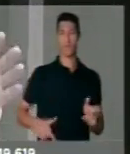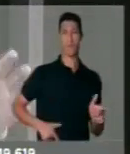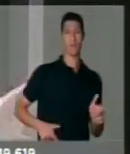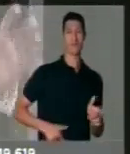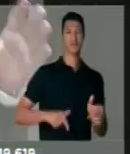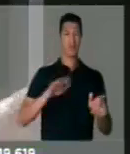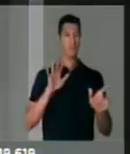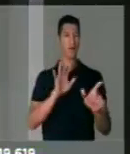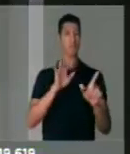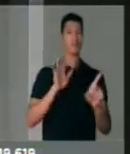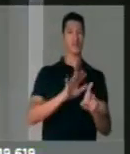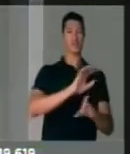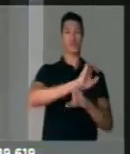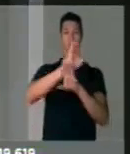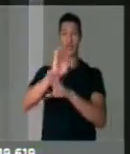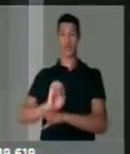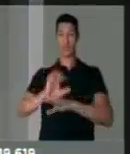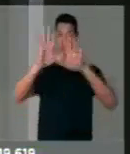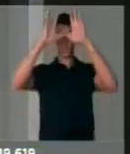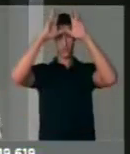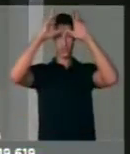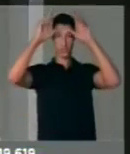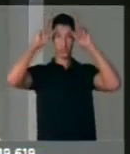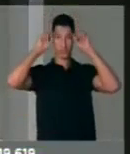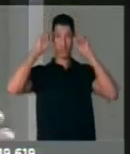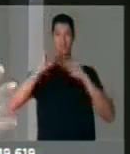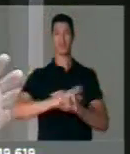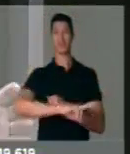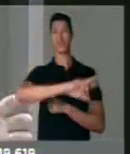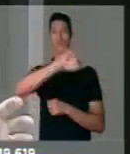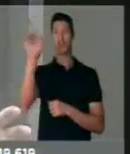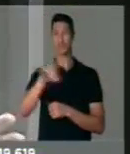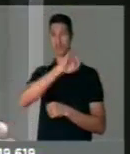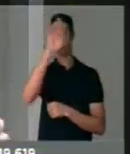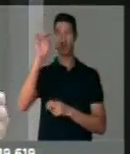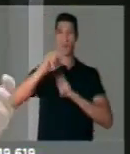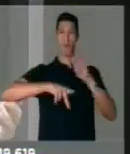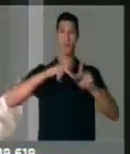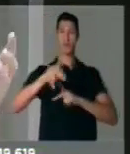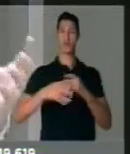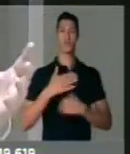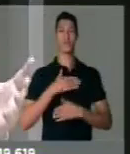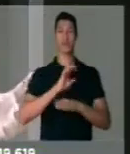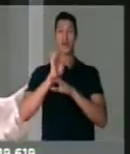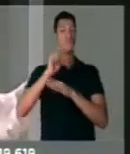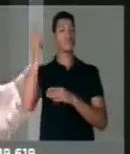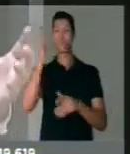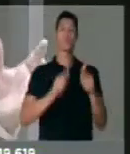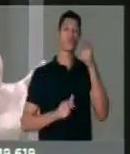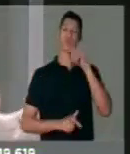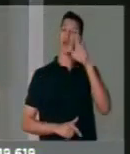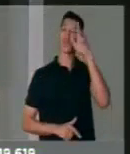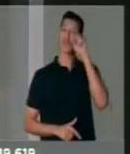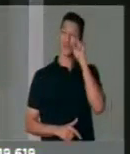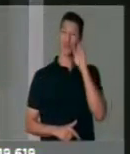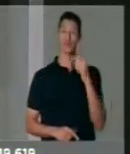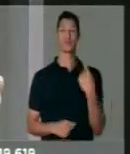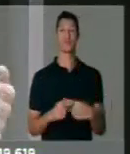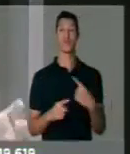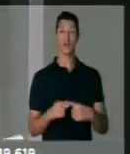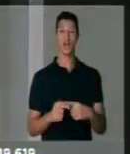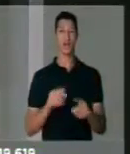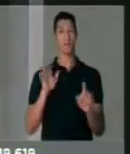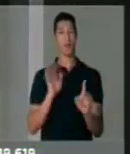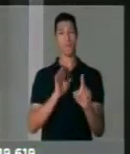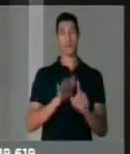dominam o estado do Acre. Há vários dias a população do meu estado não consegue dormir tranquila, porque são